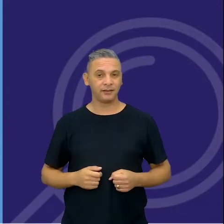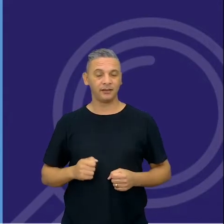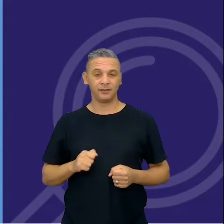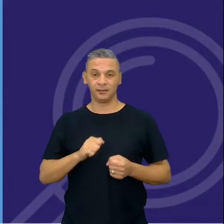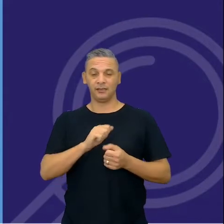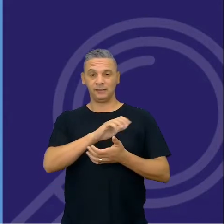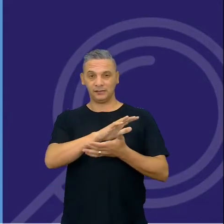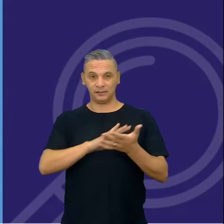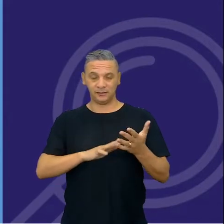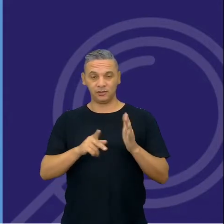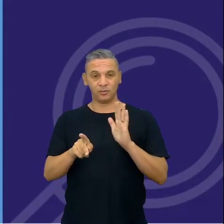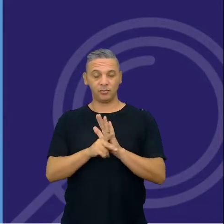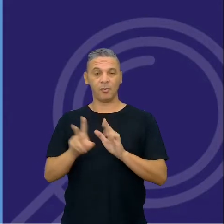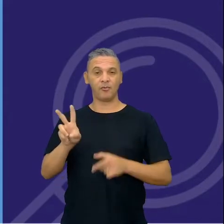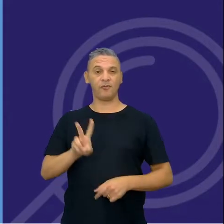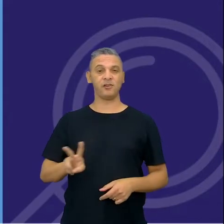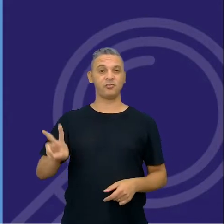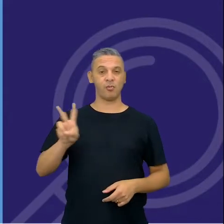exercício de vestibular,